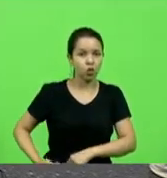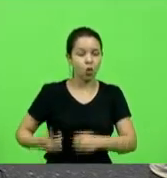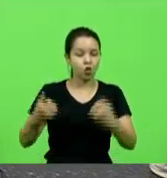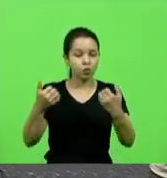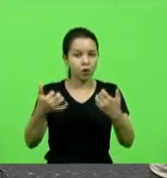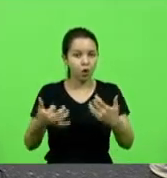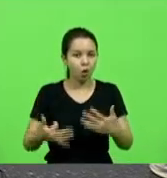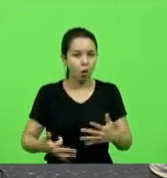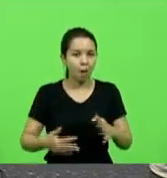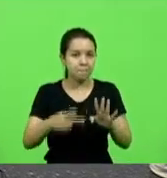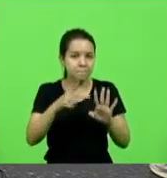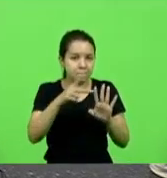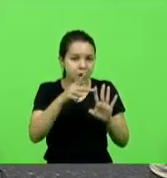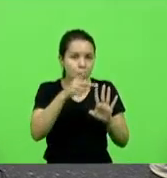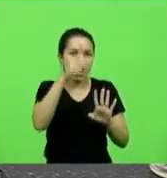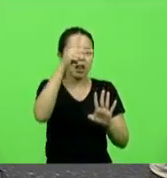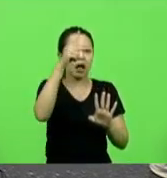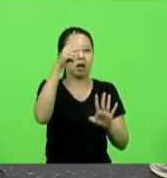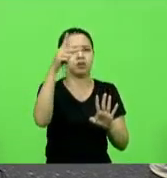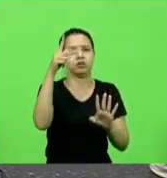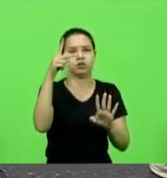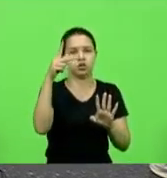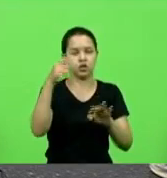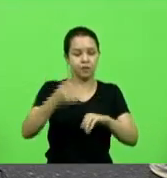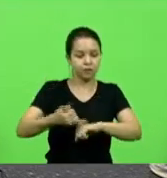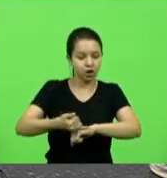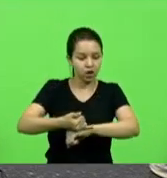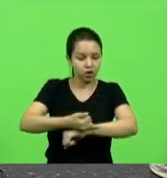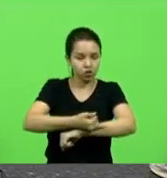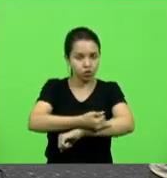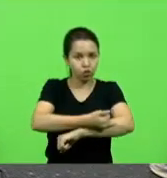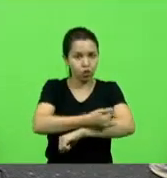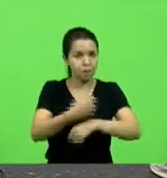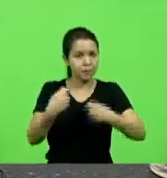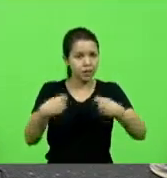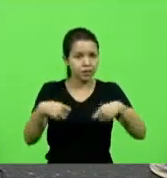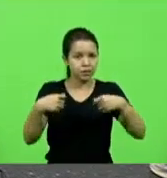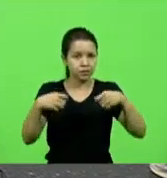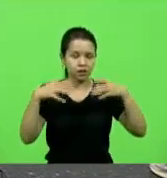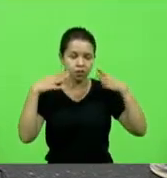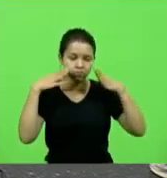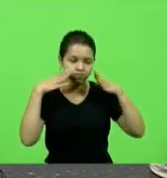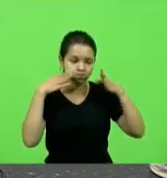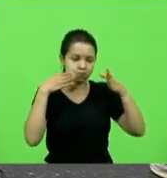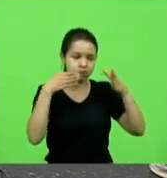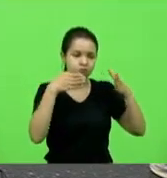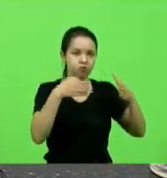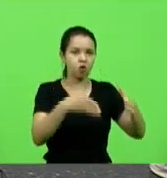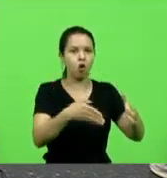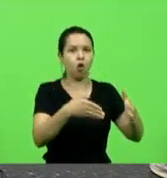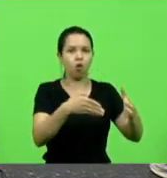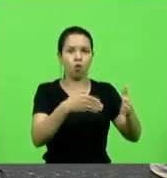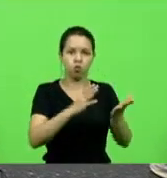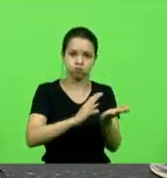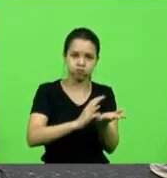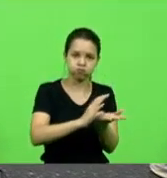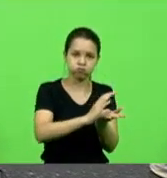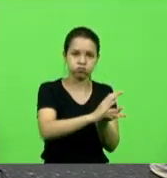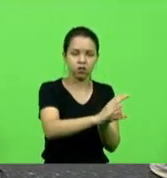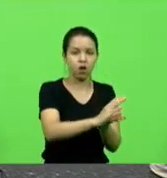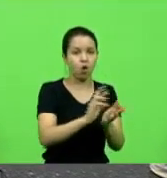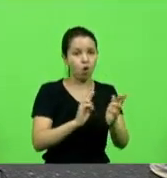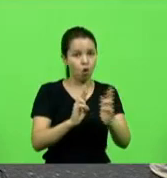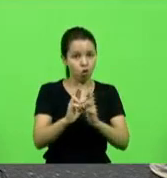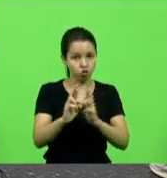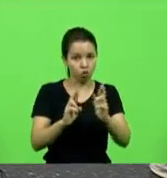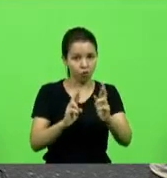que a infraestrutura realmente mereça os investimentos necessários as rodovias que cortam